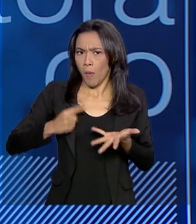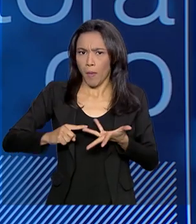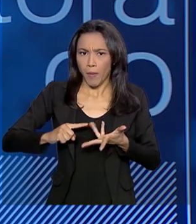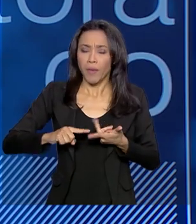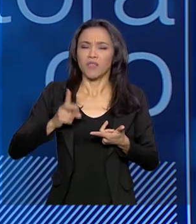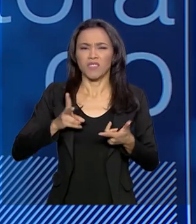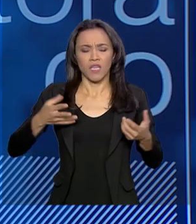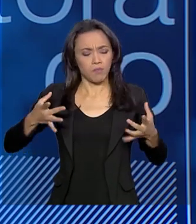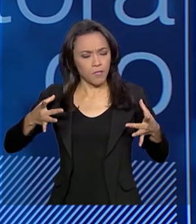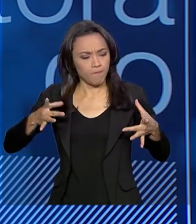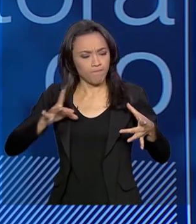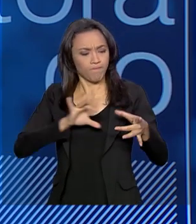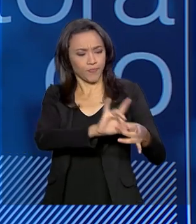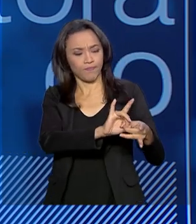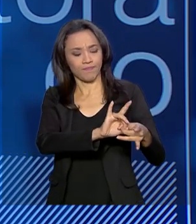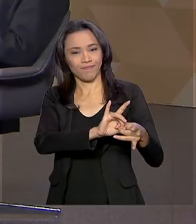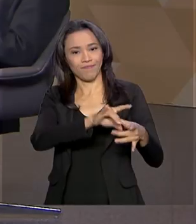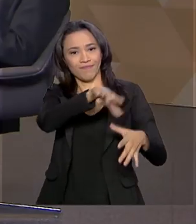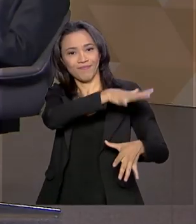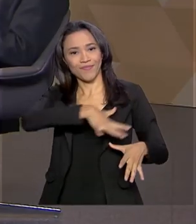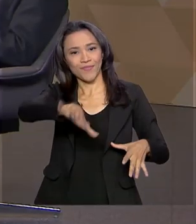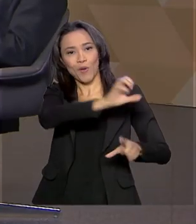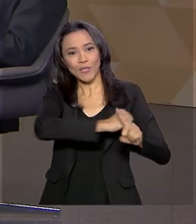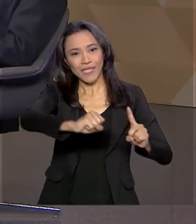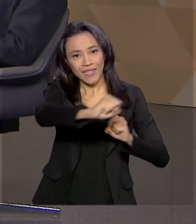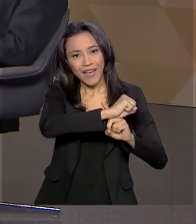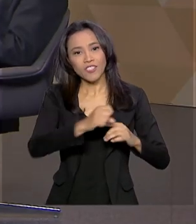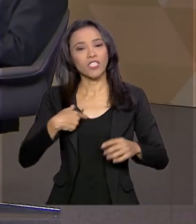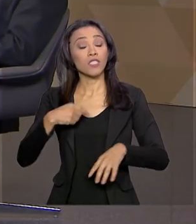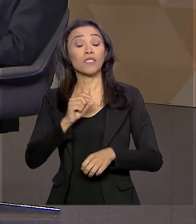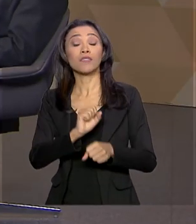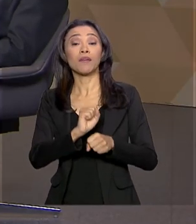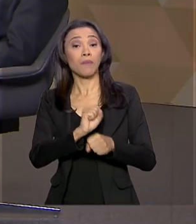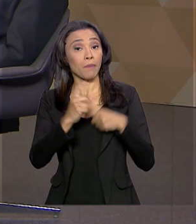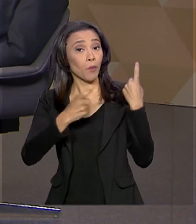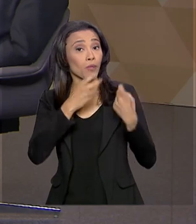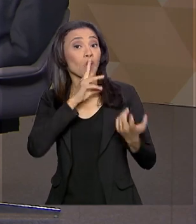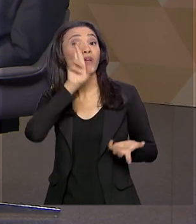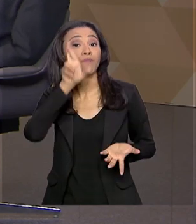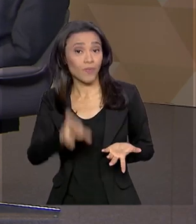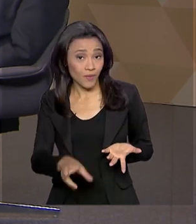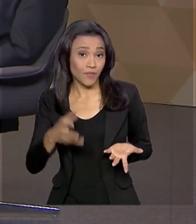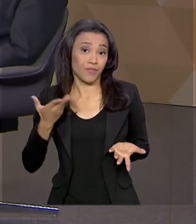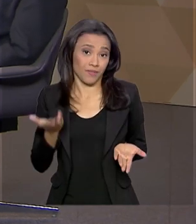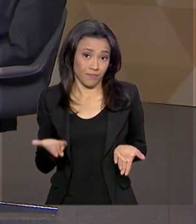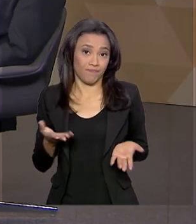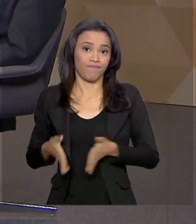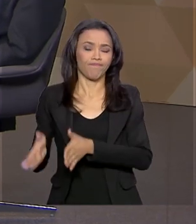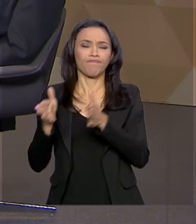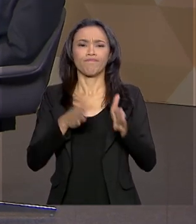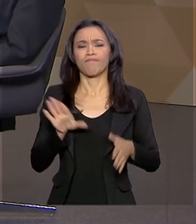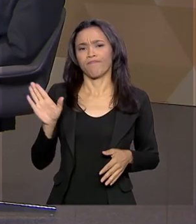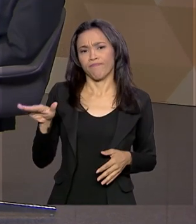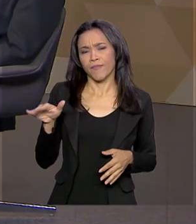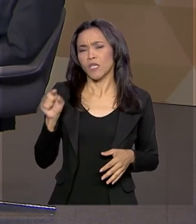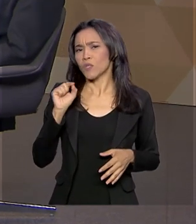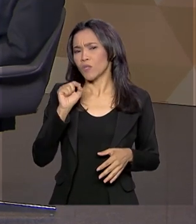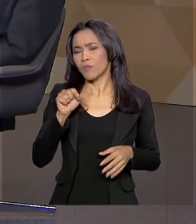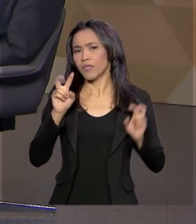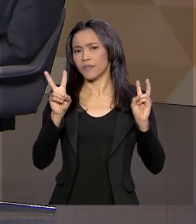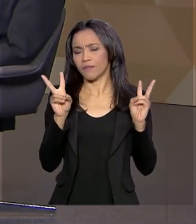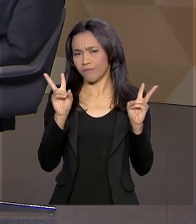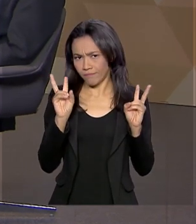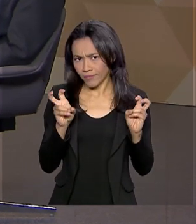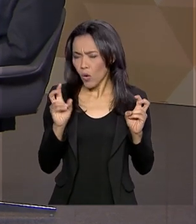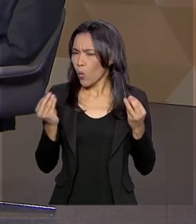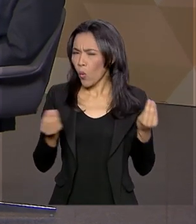sempre alinhado com a comunidade, mas preocupados com os resultados, a sociedade também. Falando em relação a esse aspecto, como é